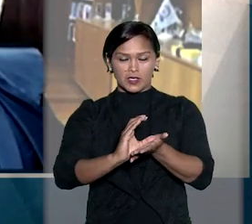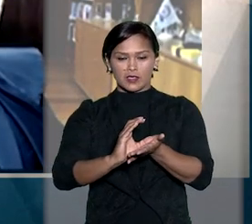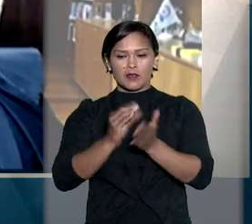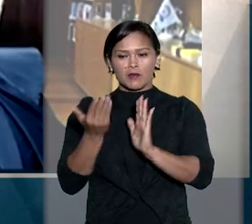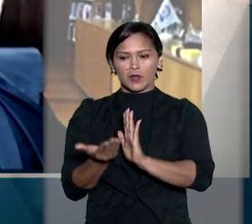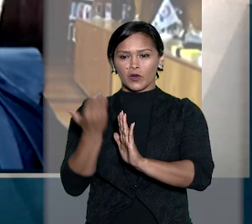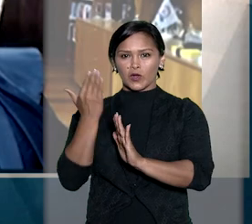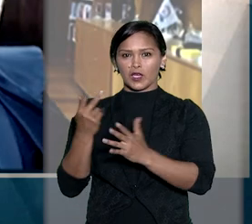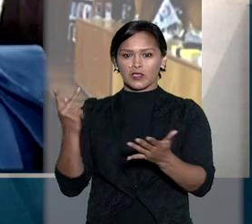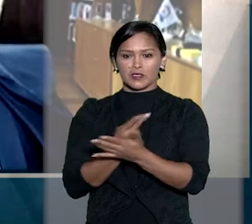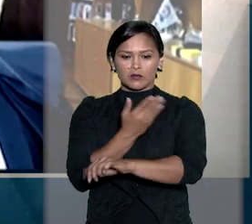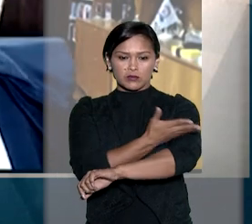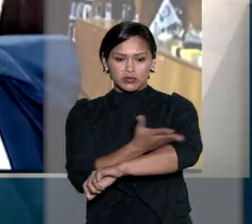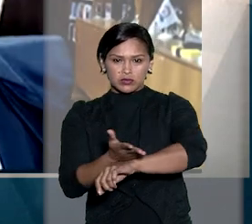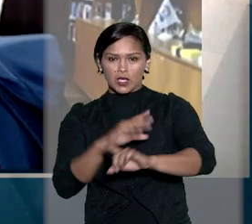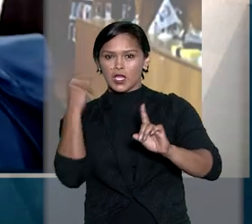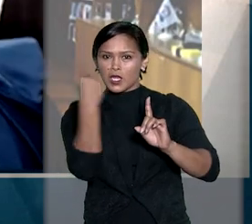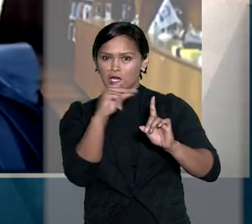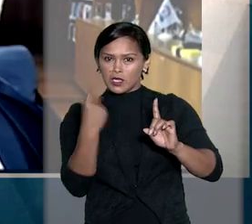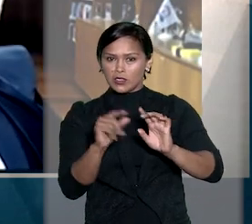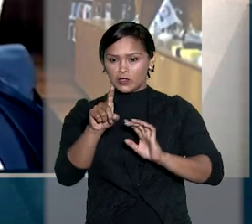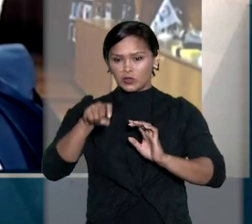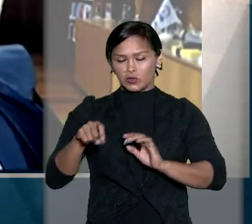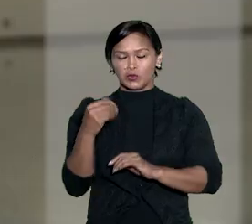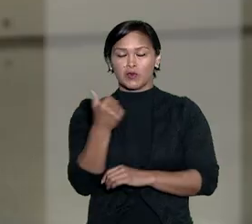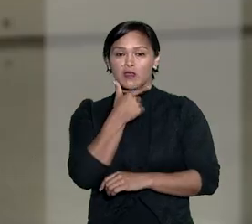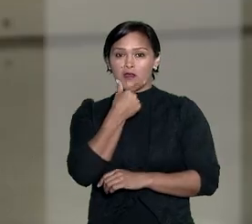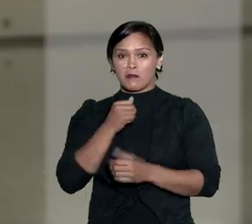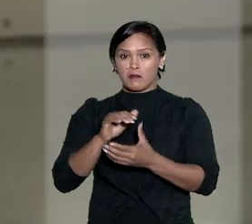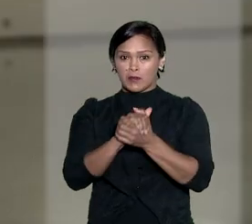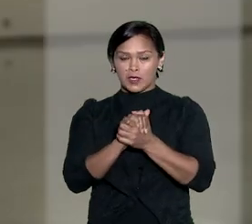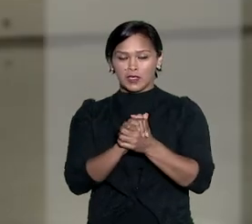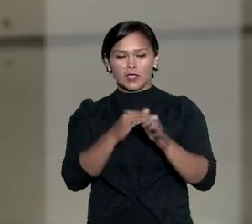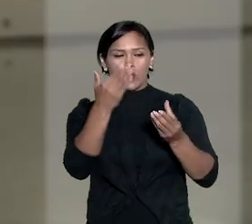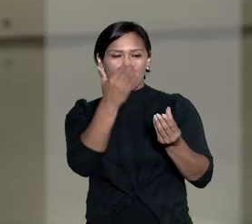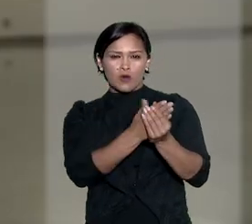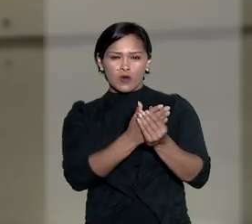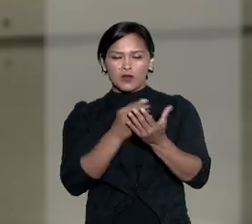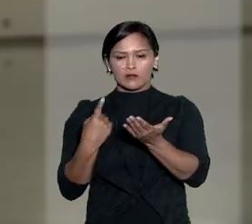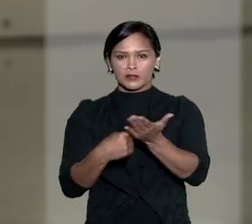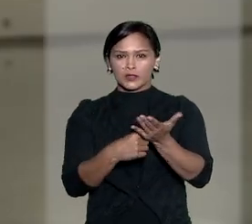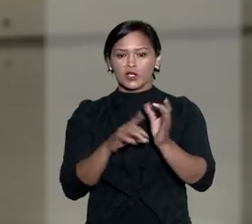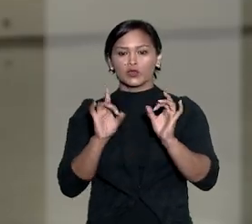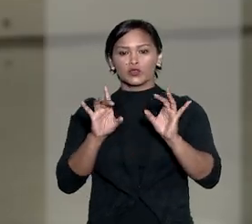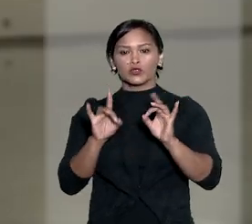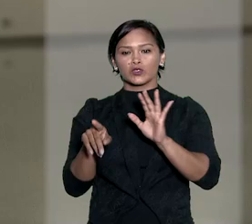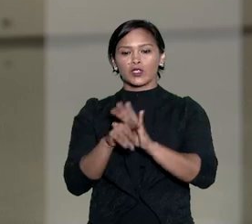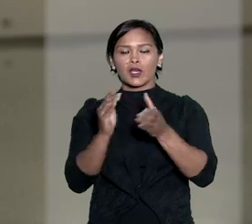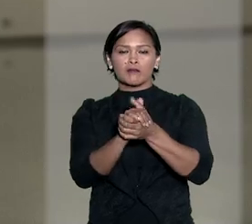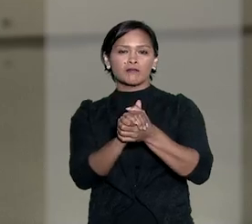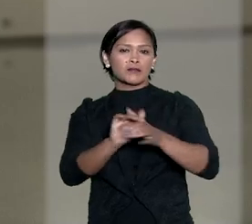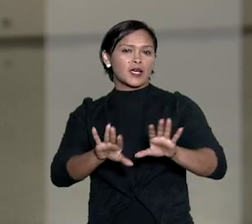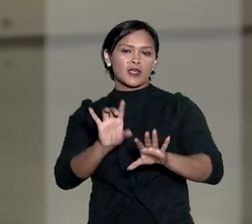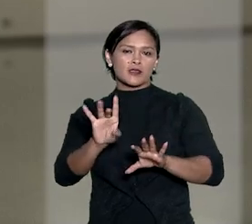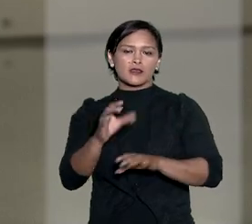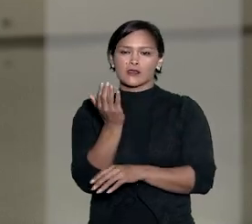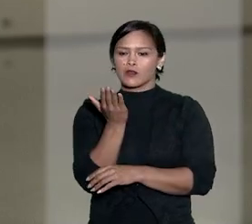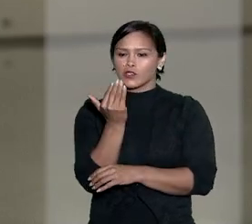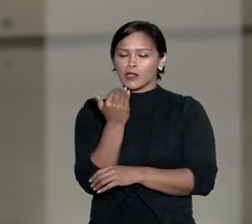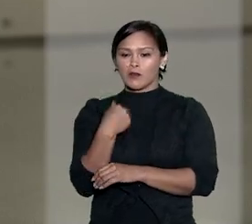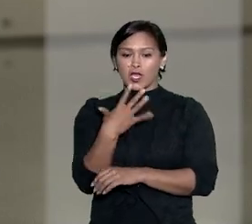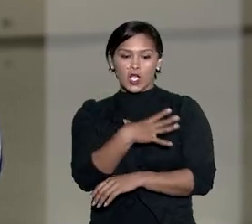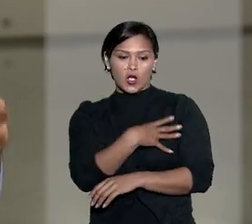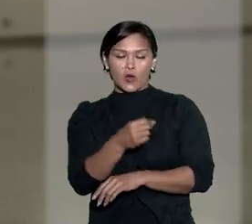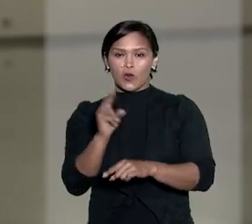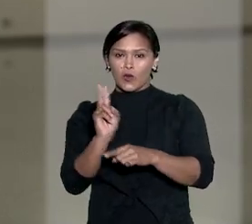pelo alegado comportamento agressivo do ex-marido. O processo aponta que o acordo tratou apenas da separação de alimentos